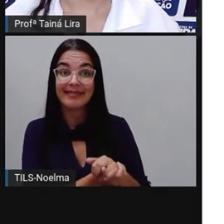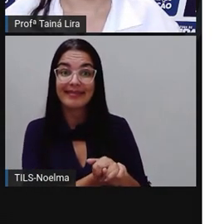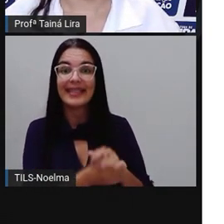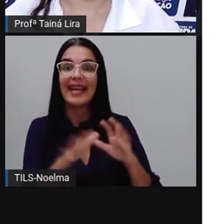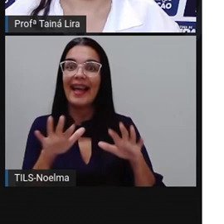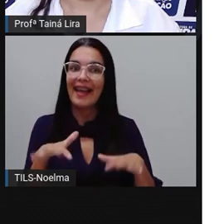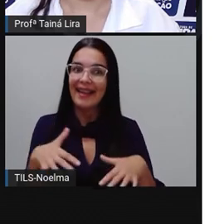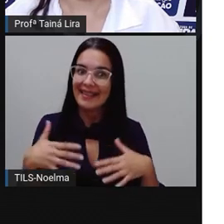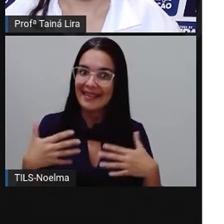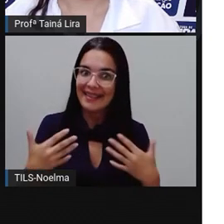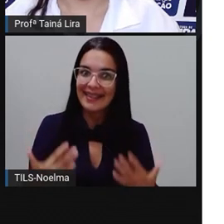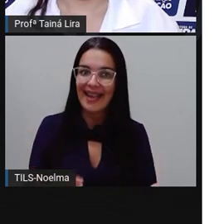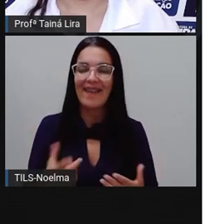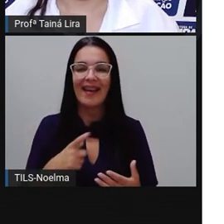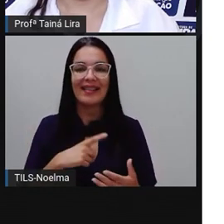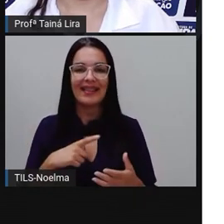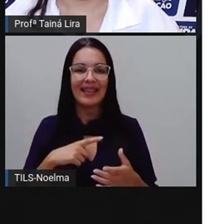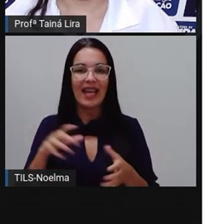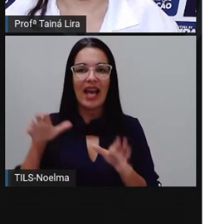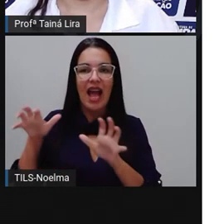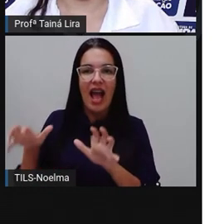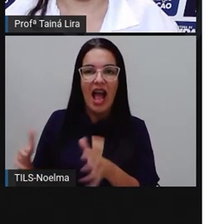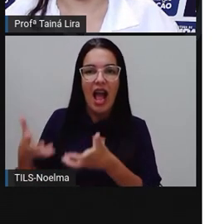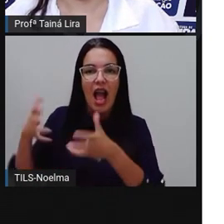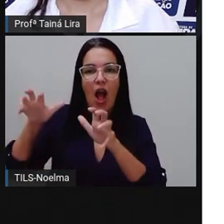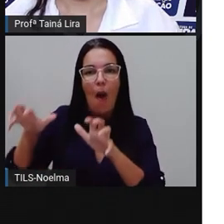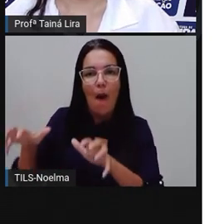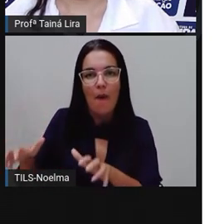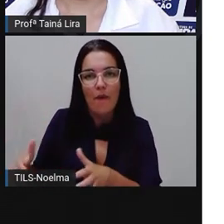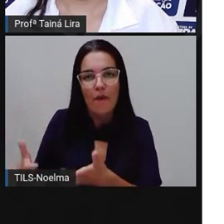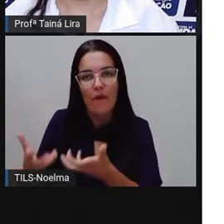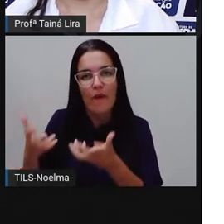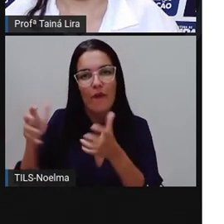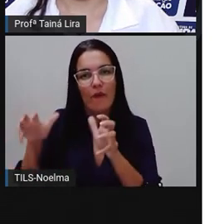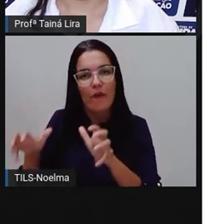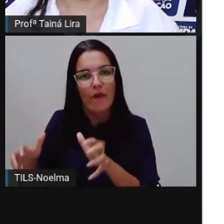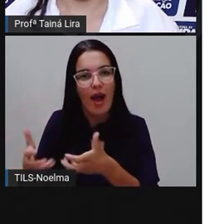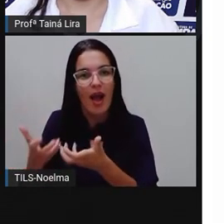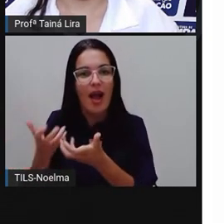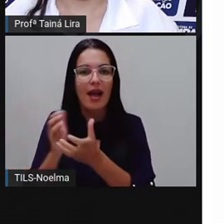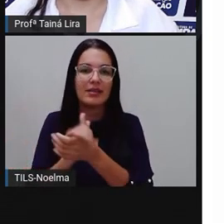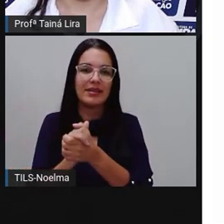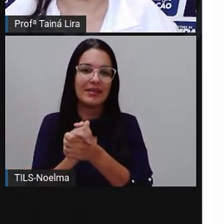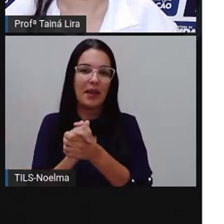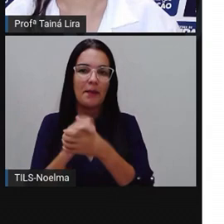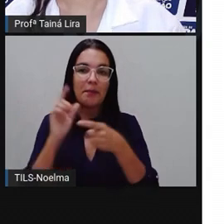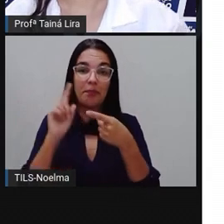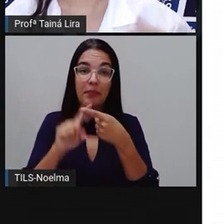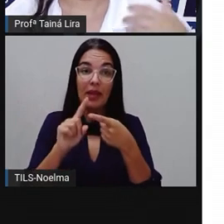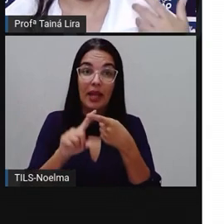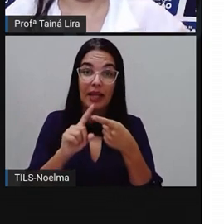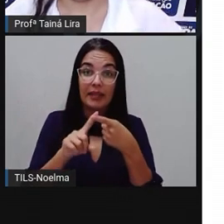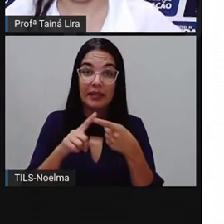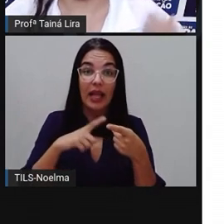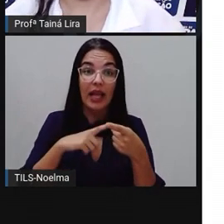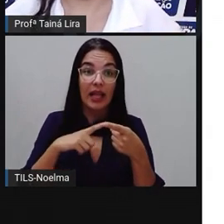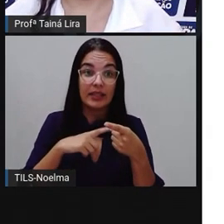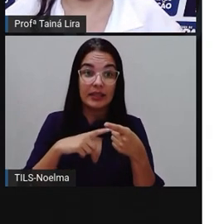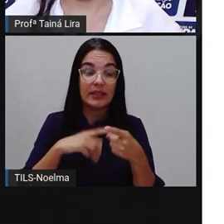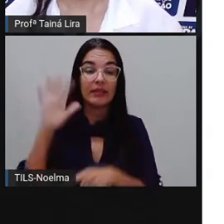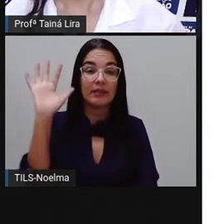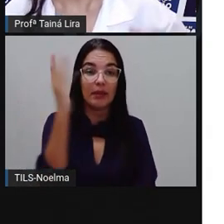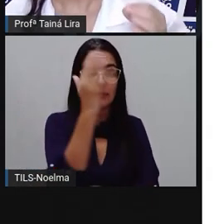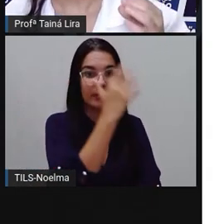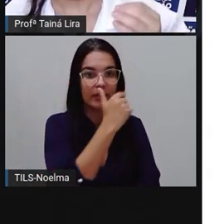Então, olha lá a planta aparecendo aqui, ó. A gente tem alface, né, alface é uma planta.